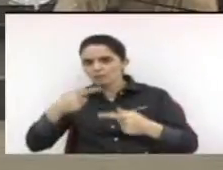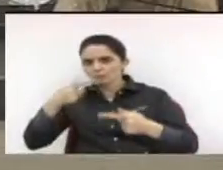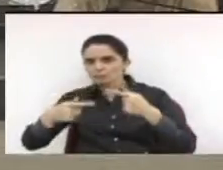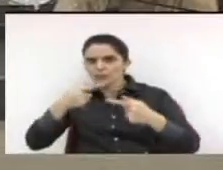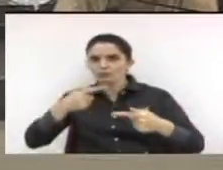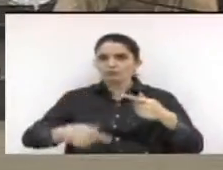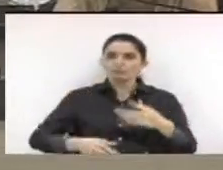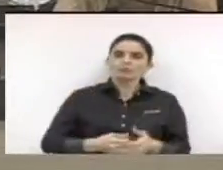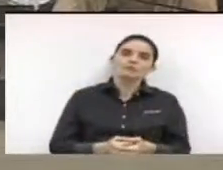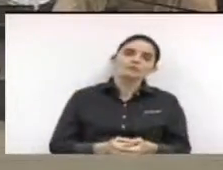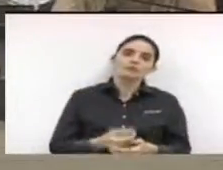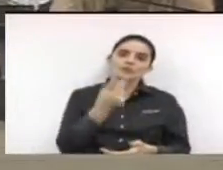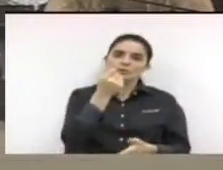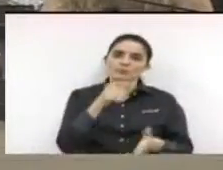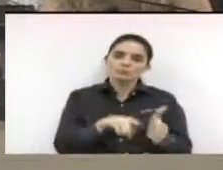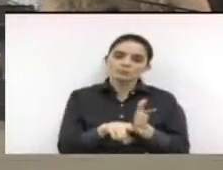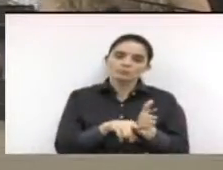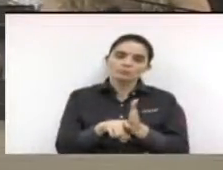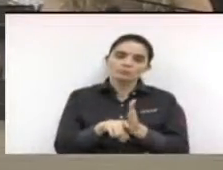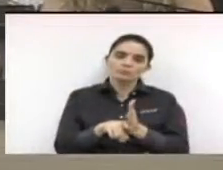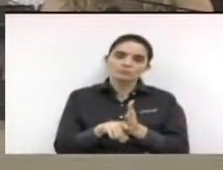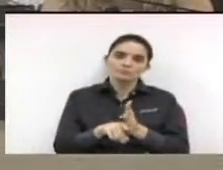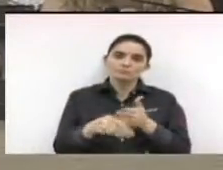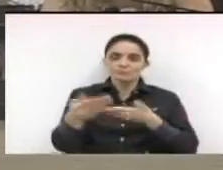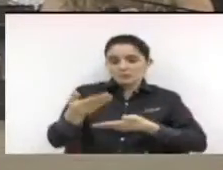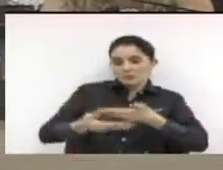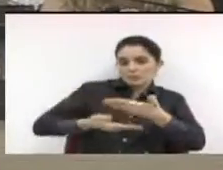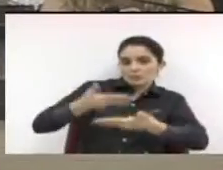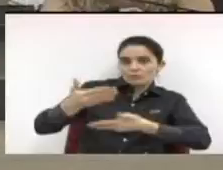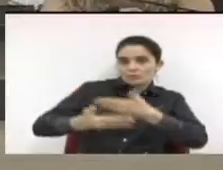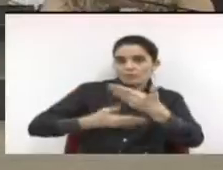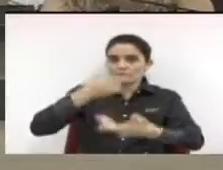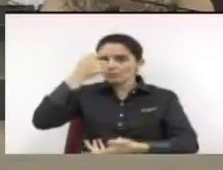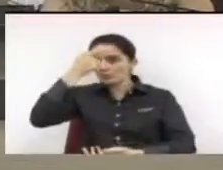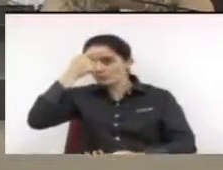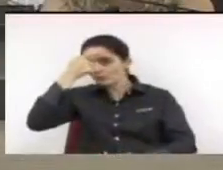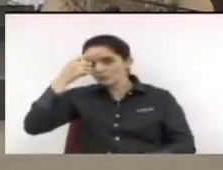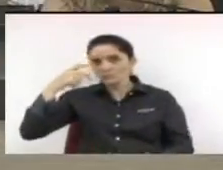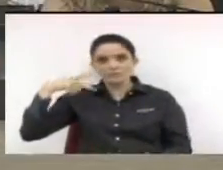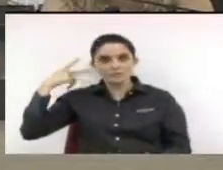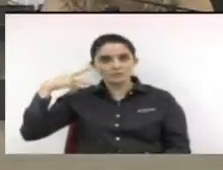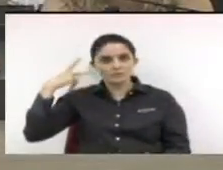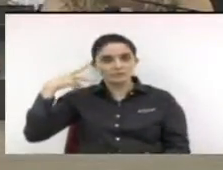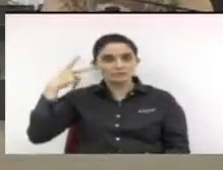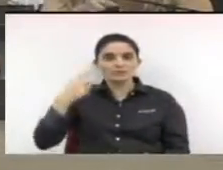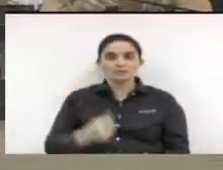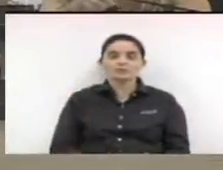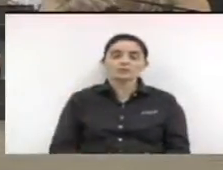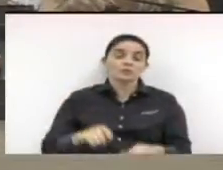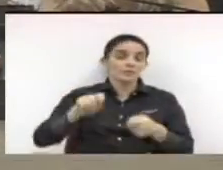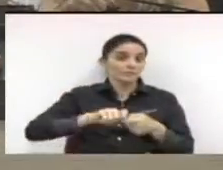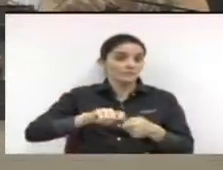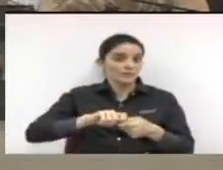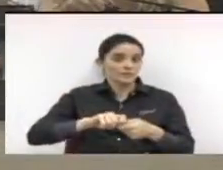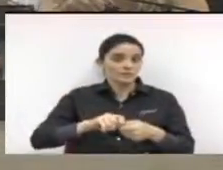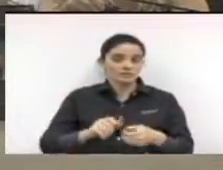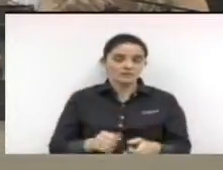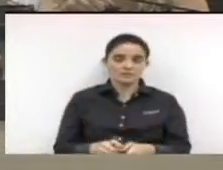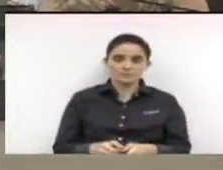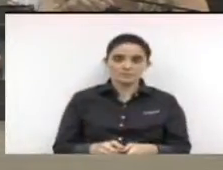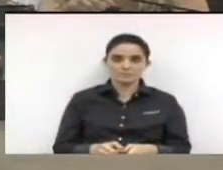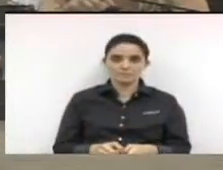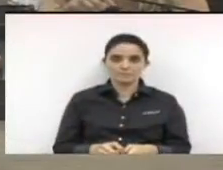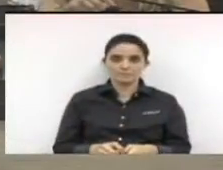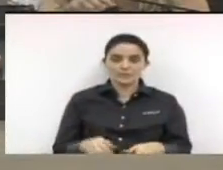tanto no orçamento participativo, através do quê? De uma consciência dos vereadores em atender, fazer com que